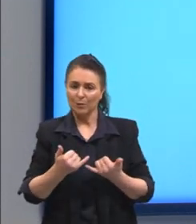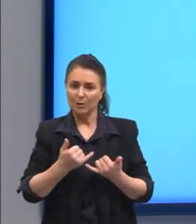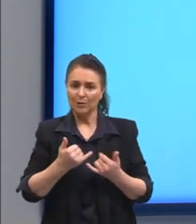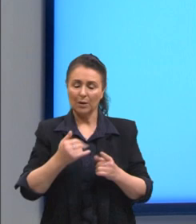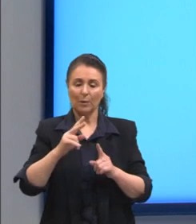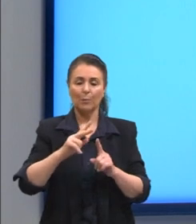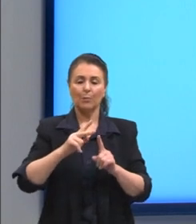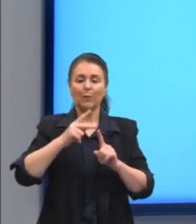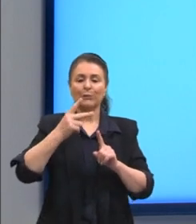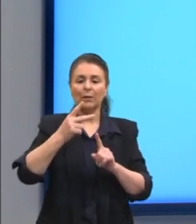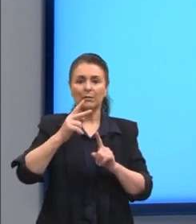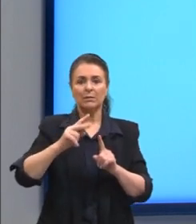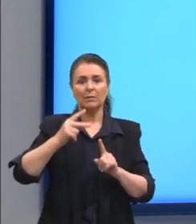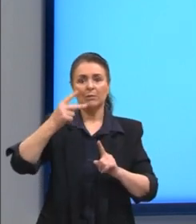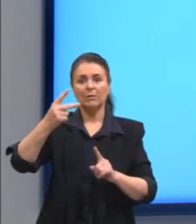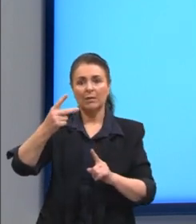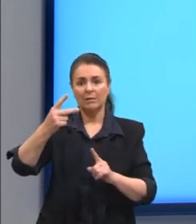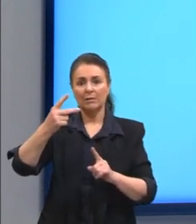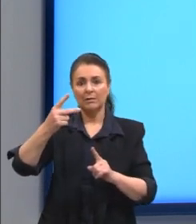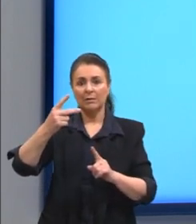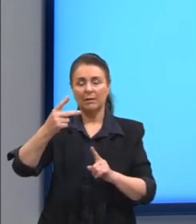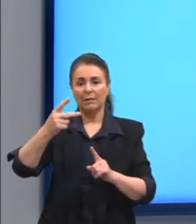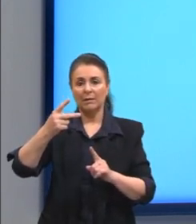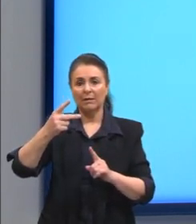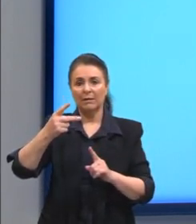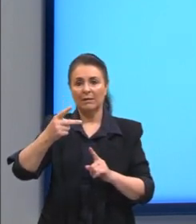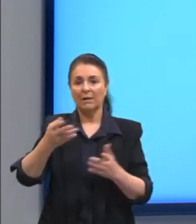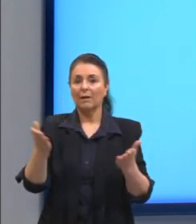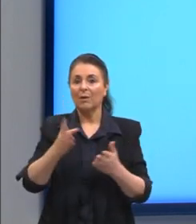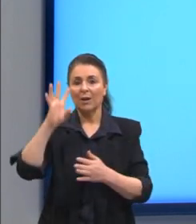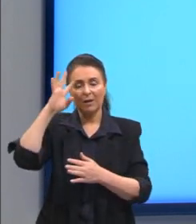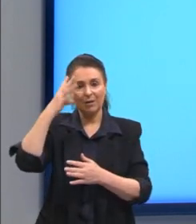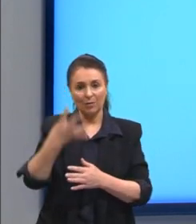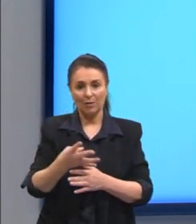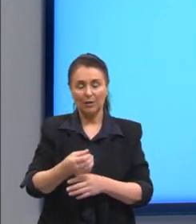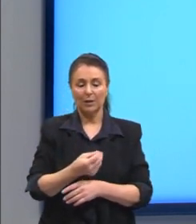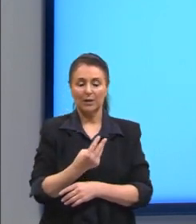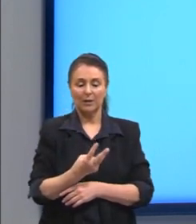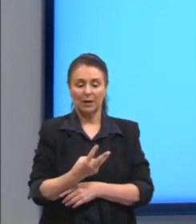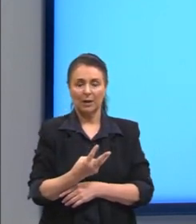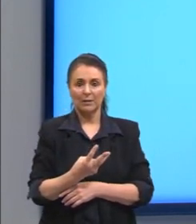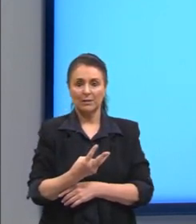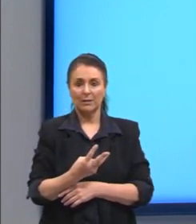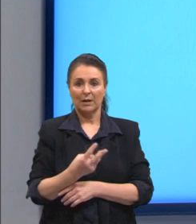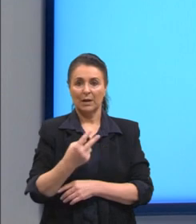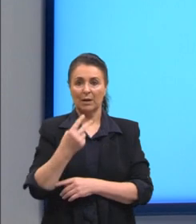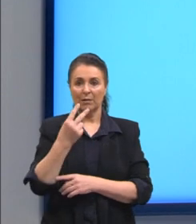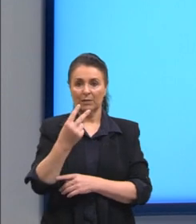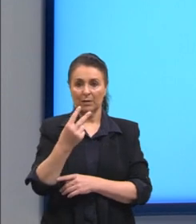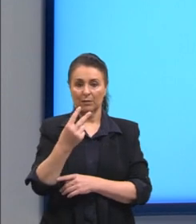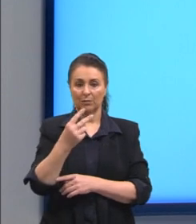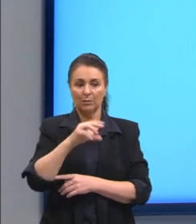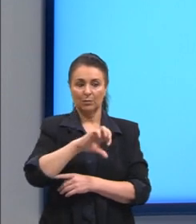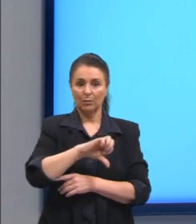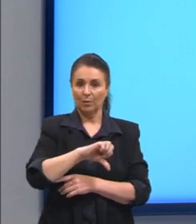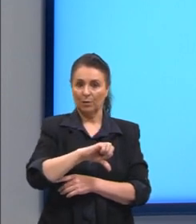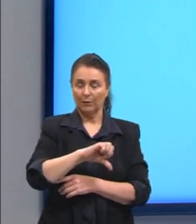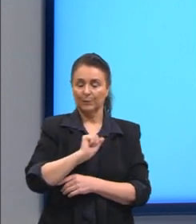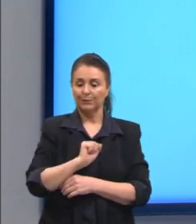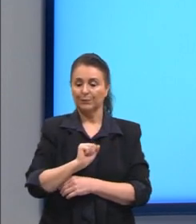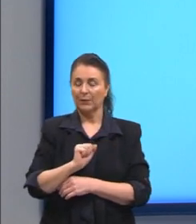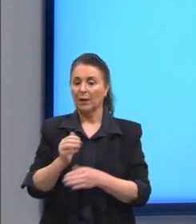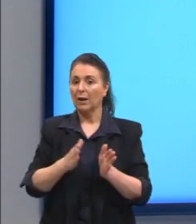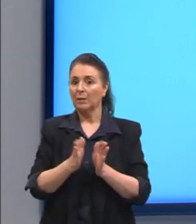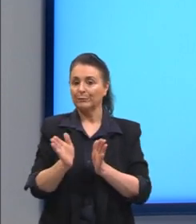de potência né? Agora nós vamos resolver 3 ao quadrado é 9 agora